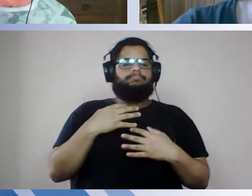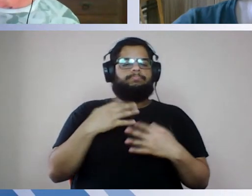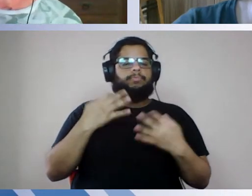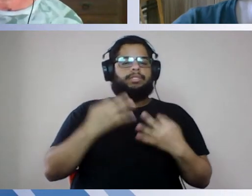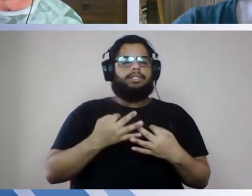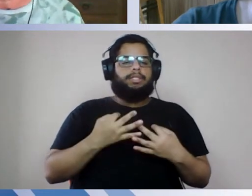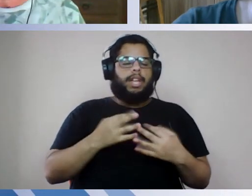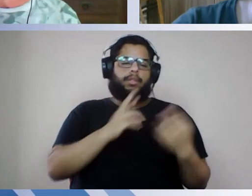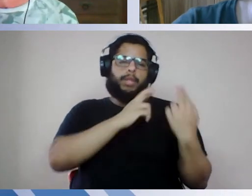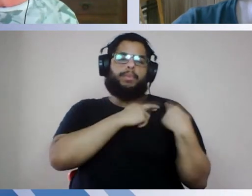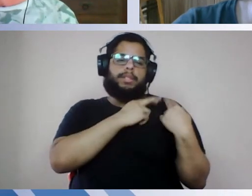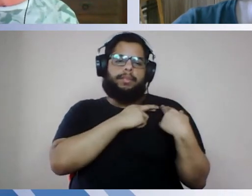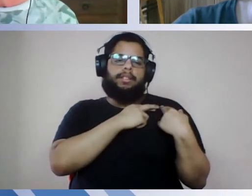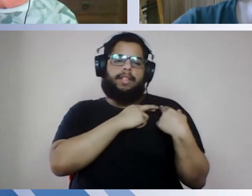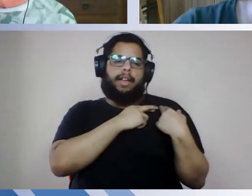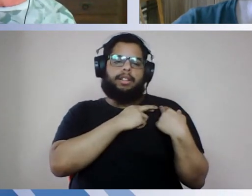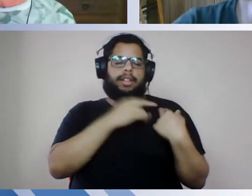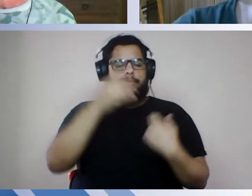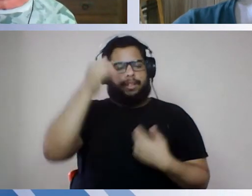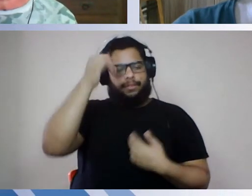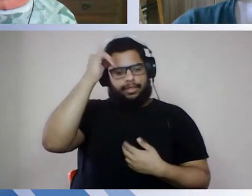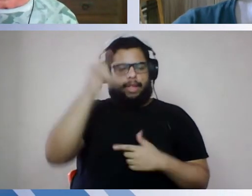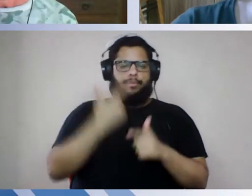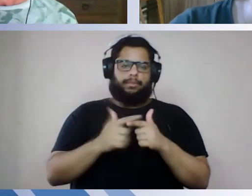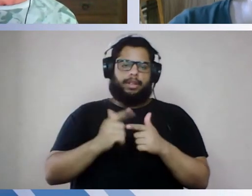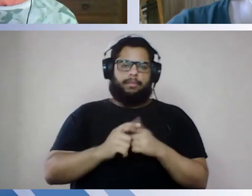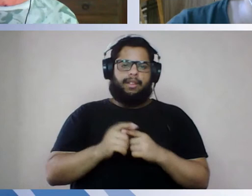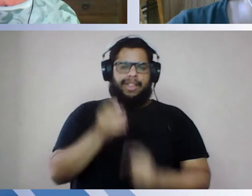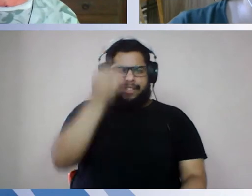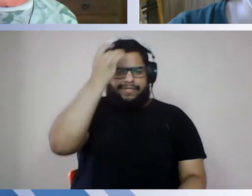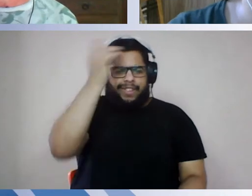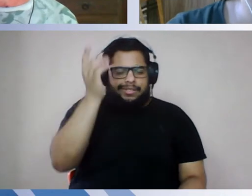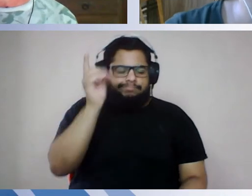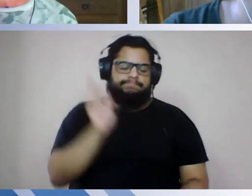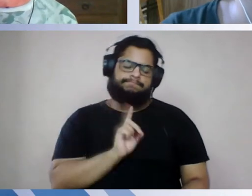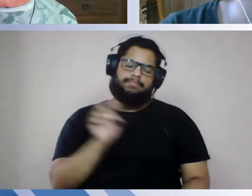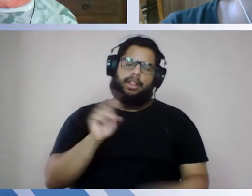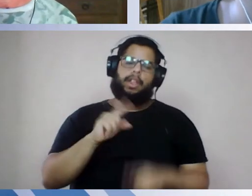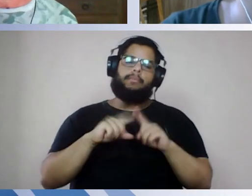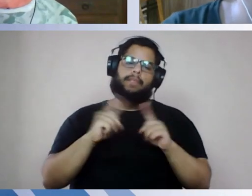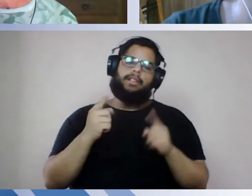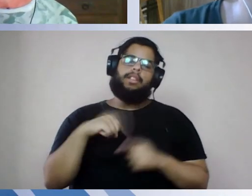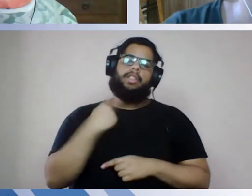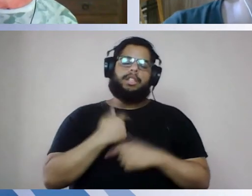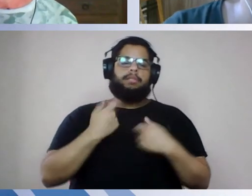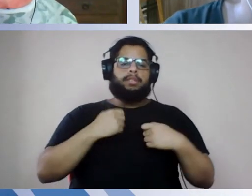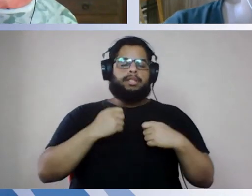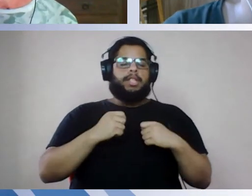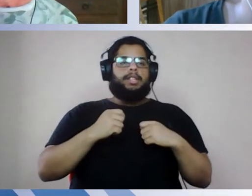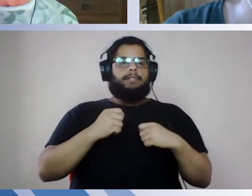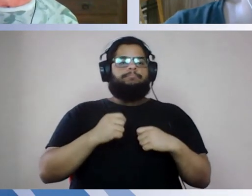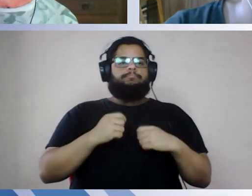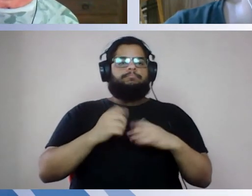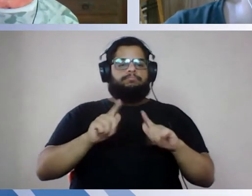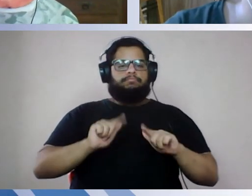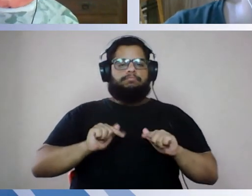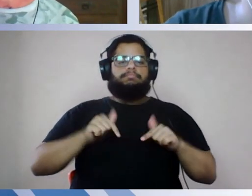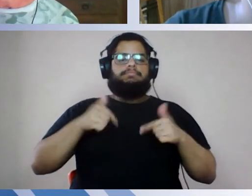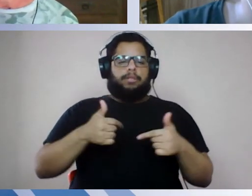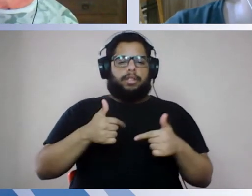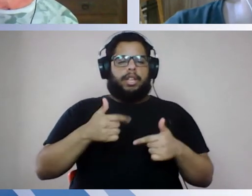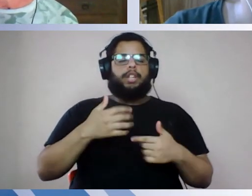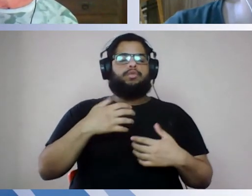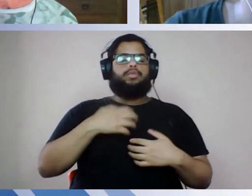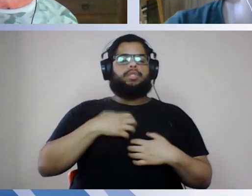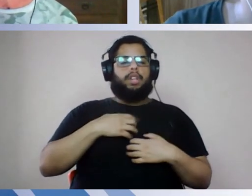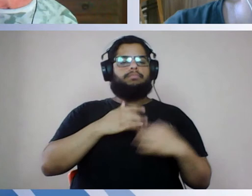uma maneira que possa trazer muito mais problema do que solução, não vai ser fácil, mas eu acho que a gente tem que ter a disposição para enfrentar isso de uma maneira solidária,